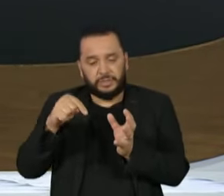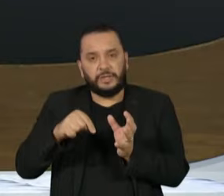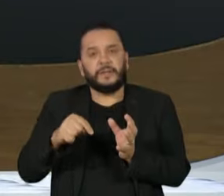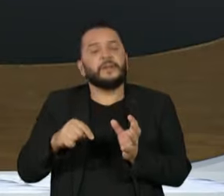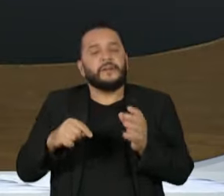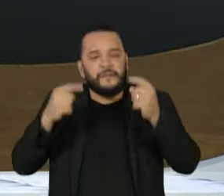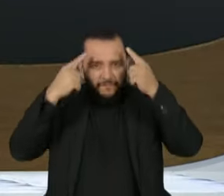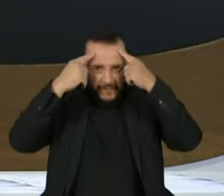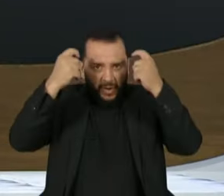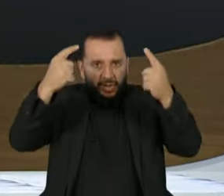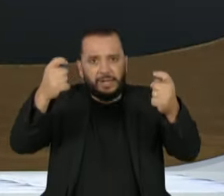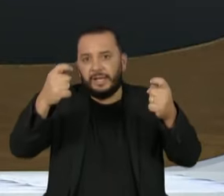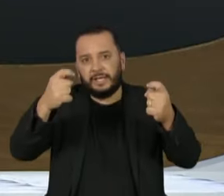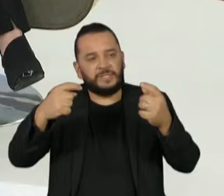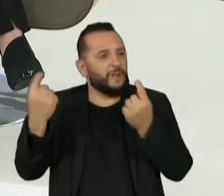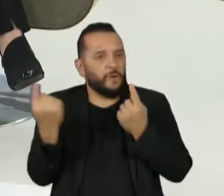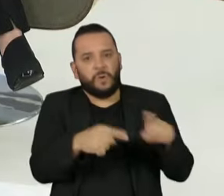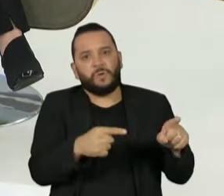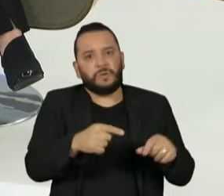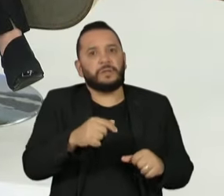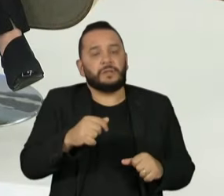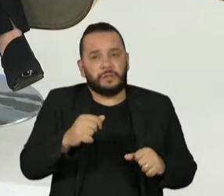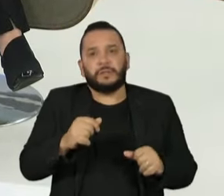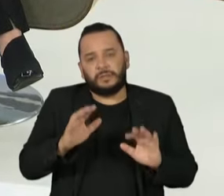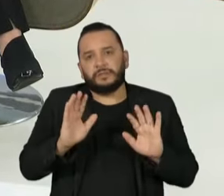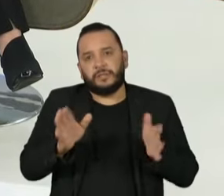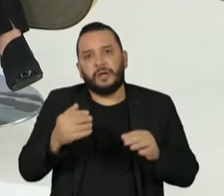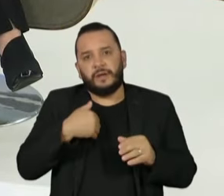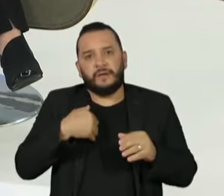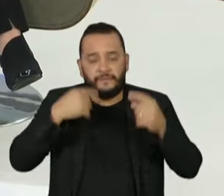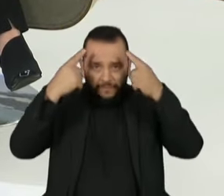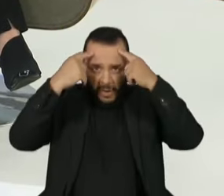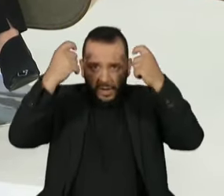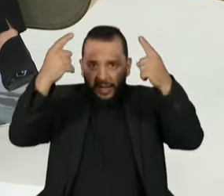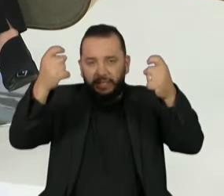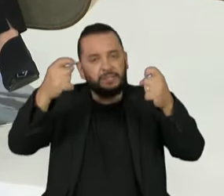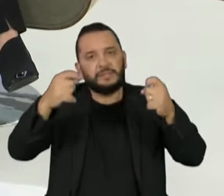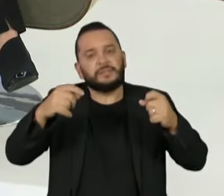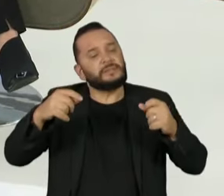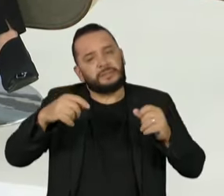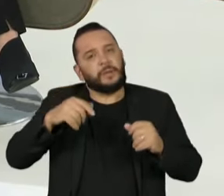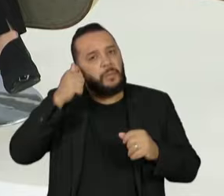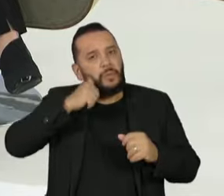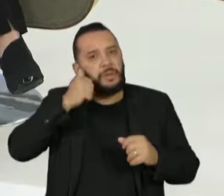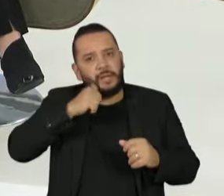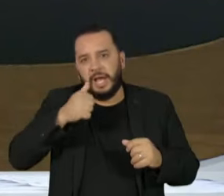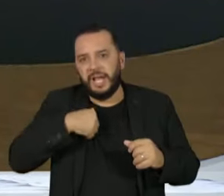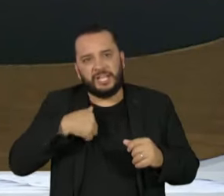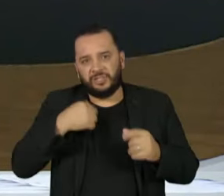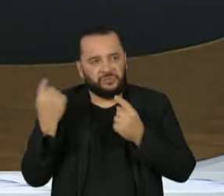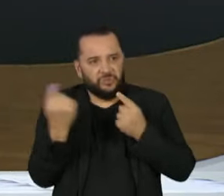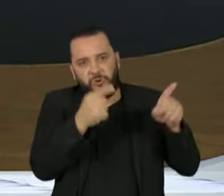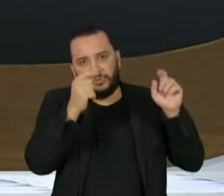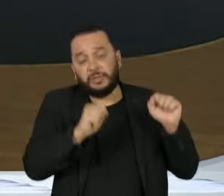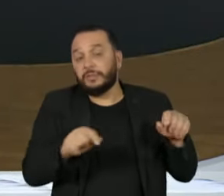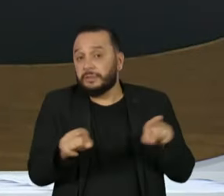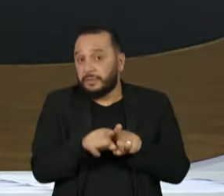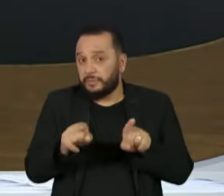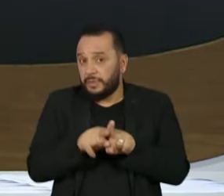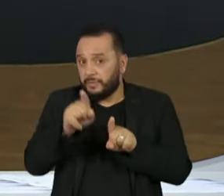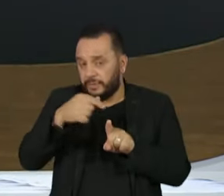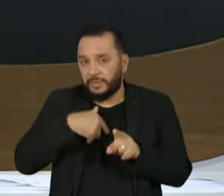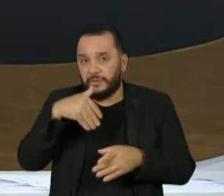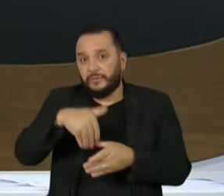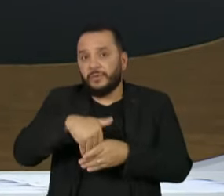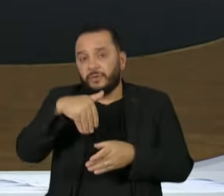tem sido contraposto, principalmente pela esquerda, nas redes sociais, pelo fato da senhora ter votado a favor do impeachment da presidente